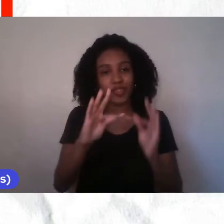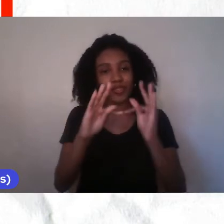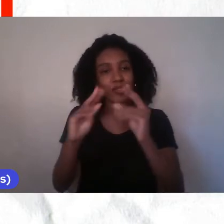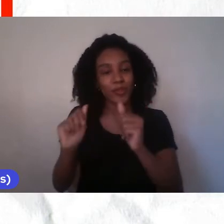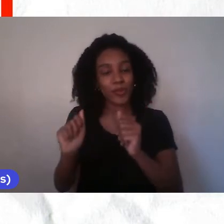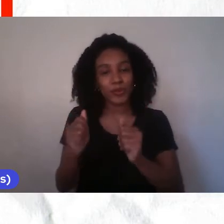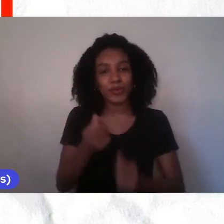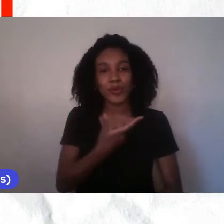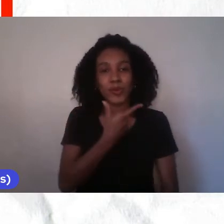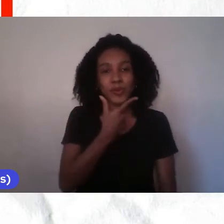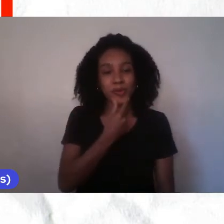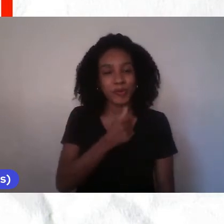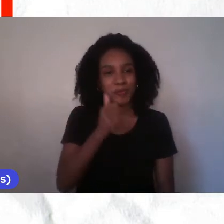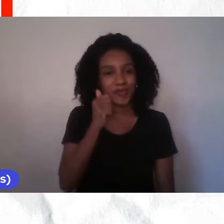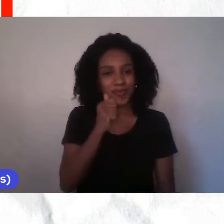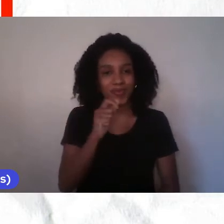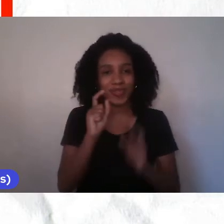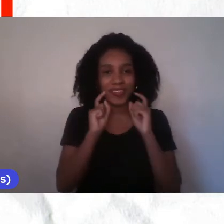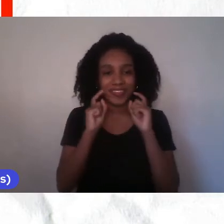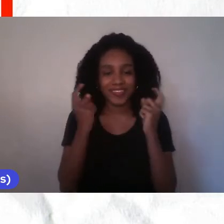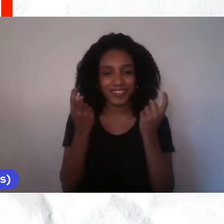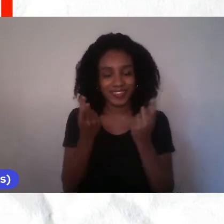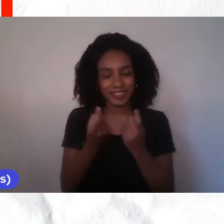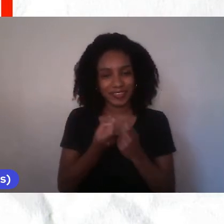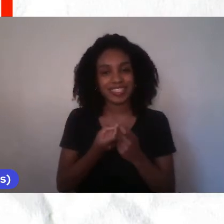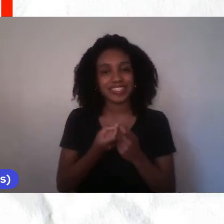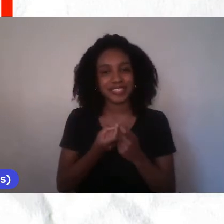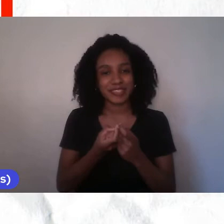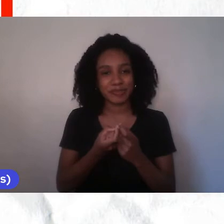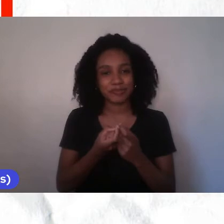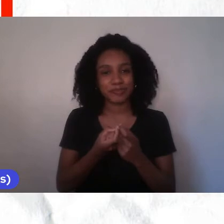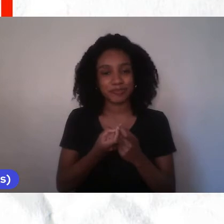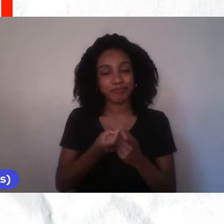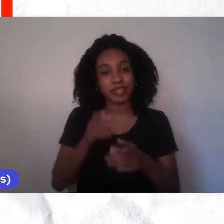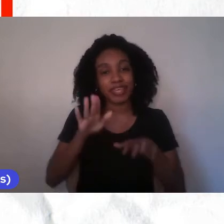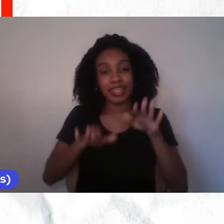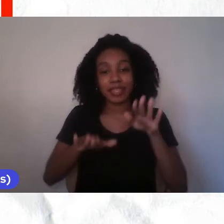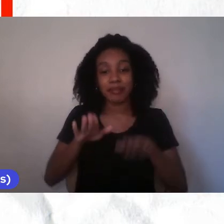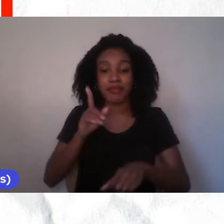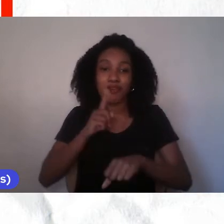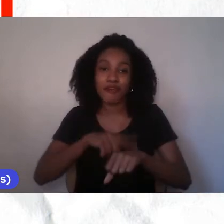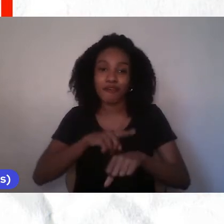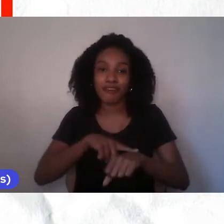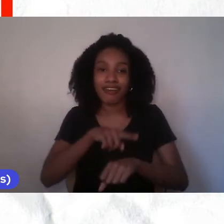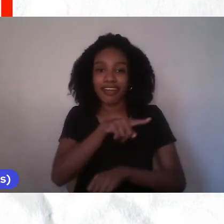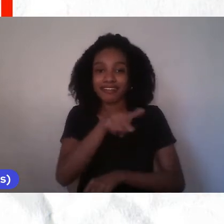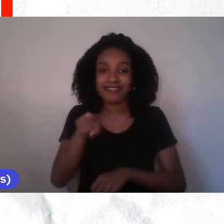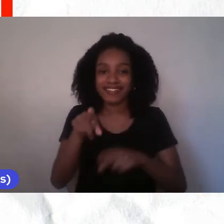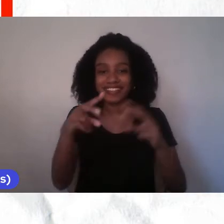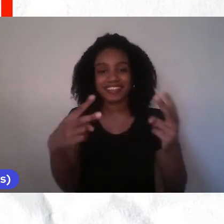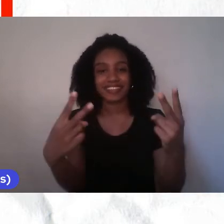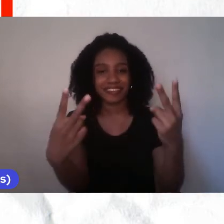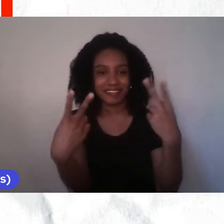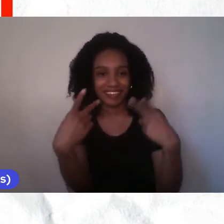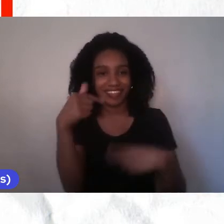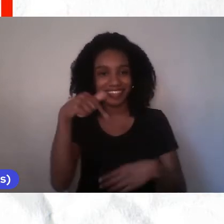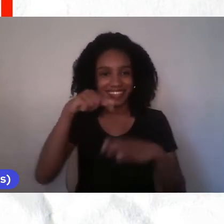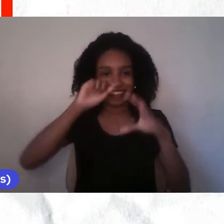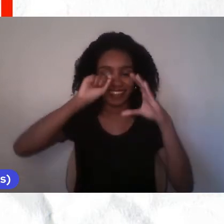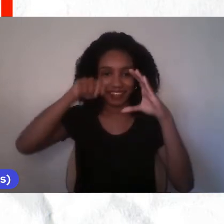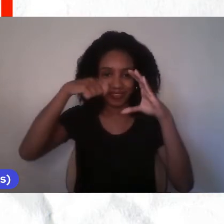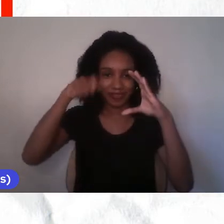e todos, conforme o horário em que vocês estarão vendo esse vídeo.